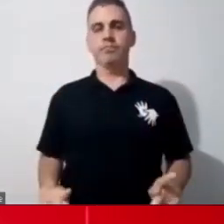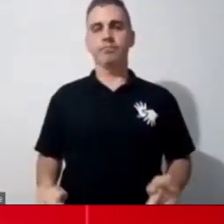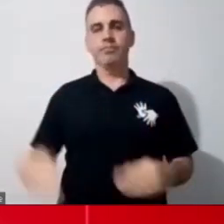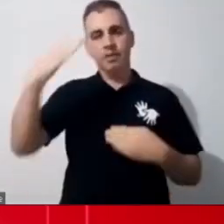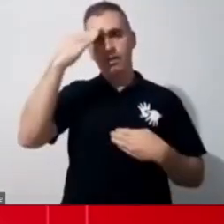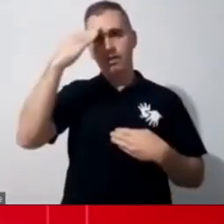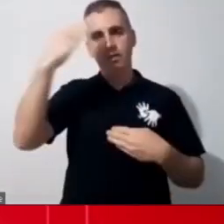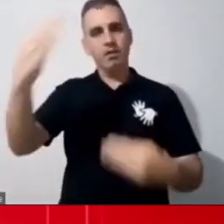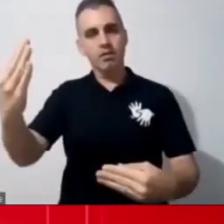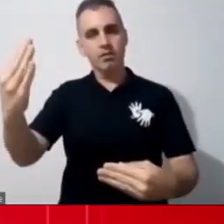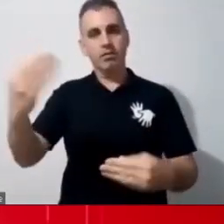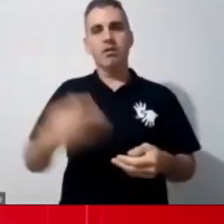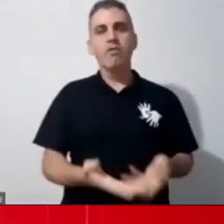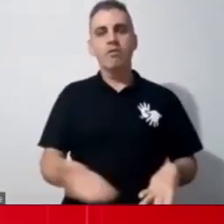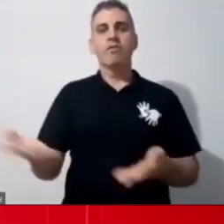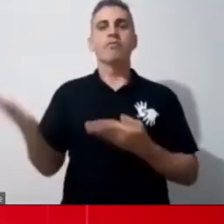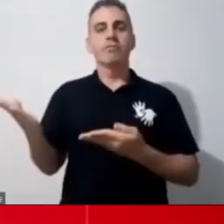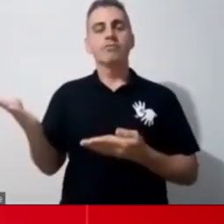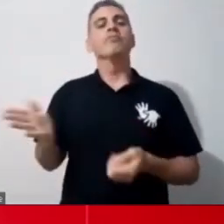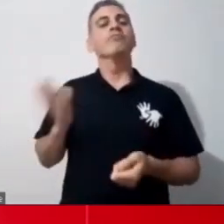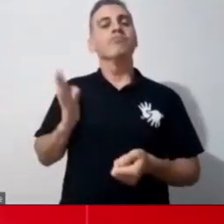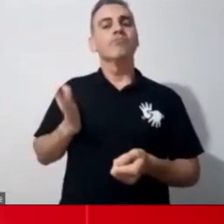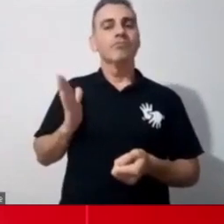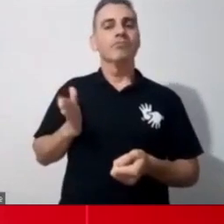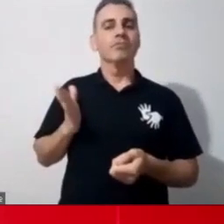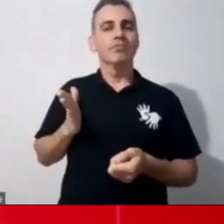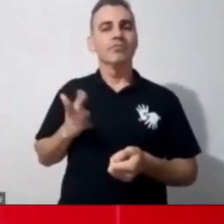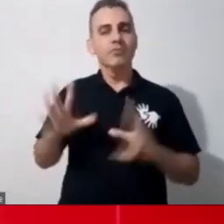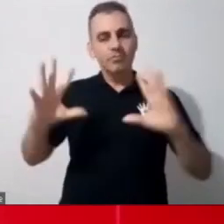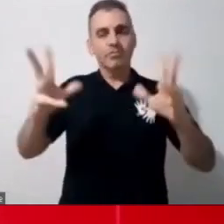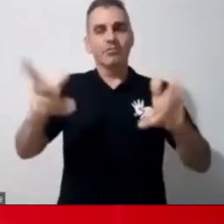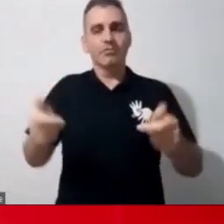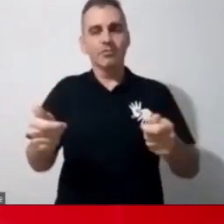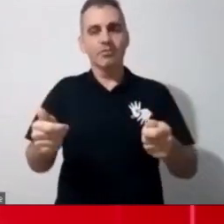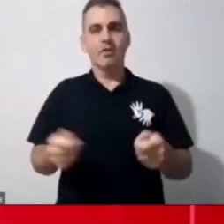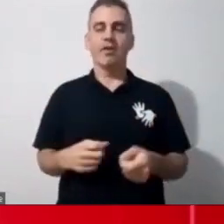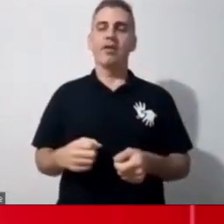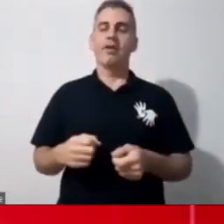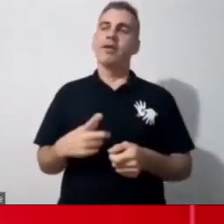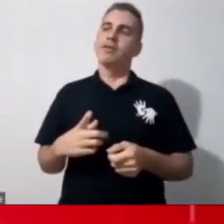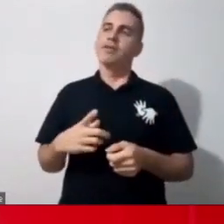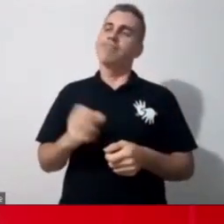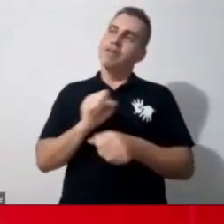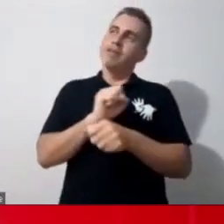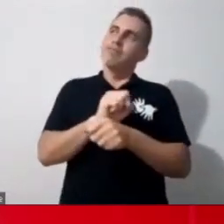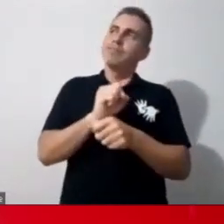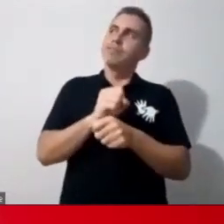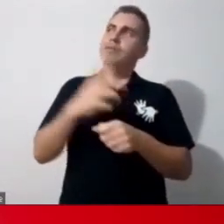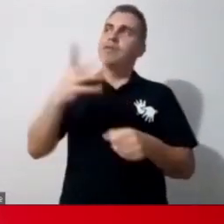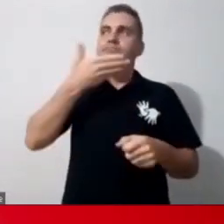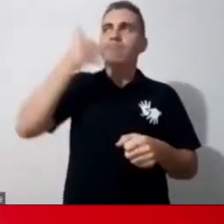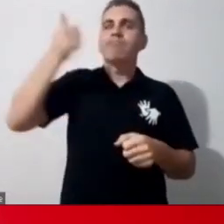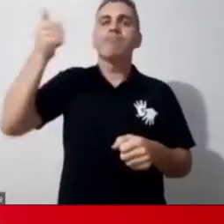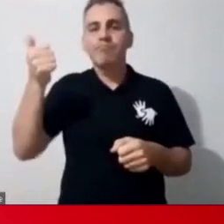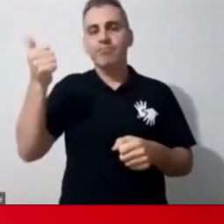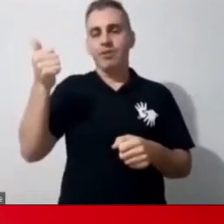a esse convite, assim, de coração, né, espero a gente superar as expectativas e a gente também quer que cada um